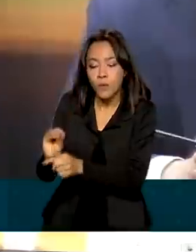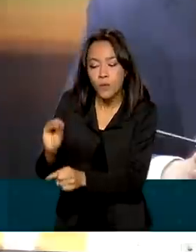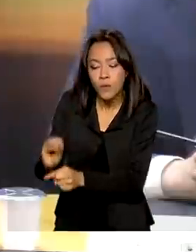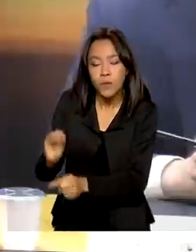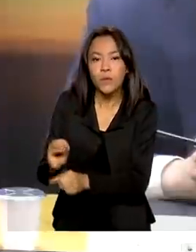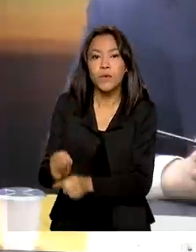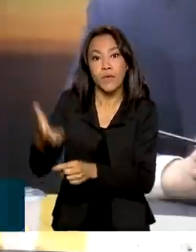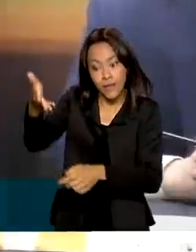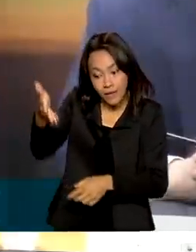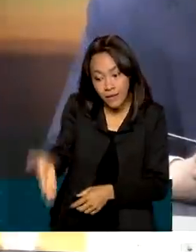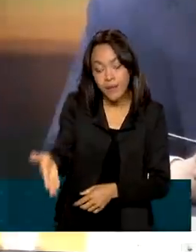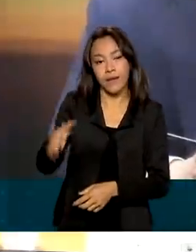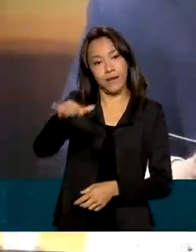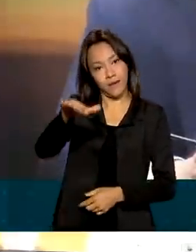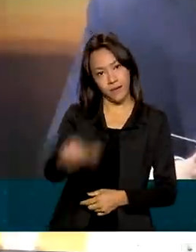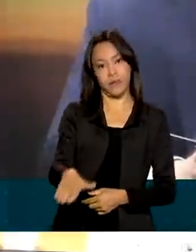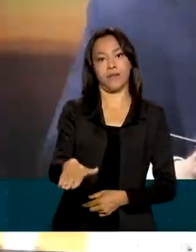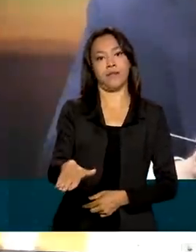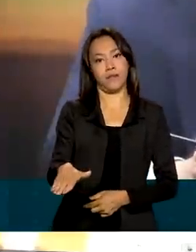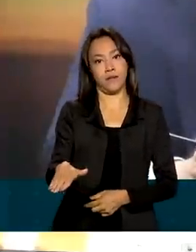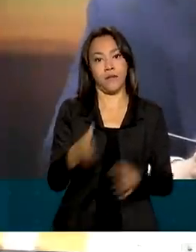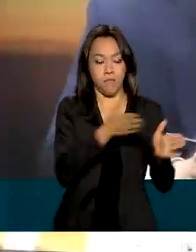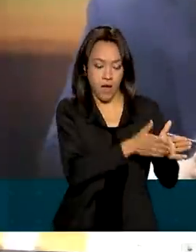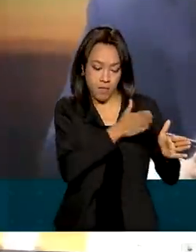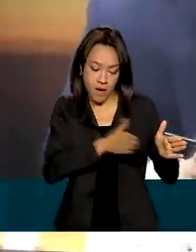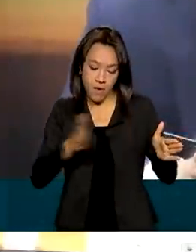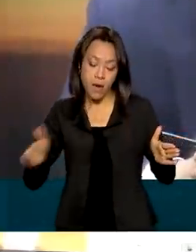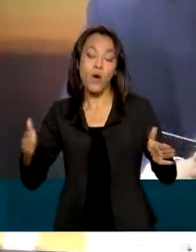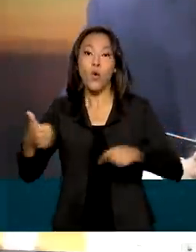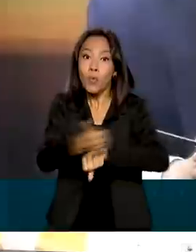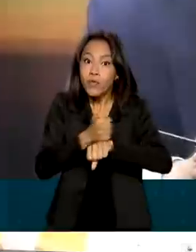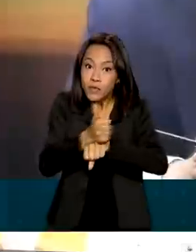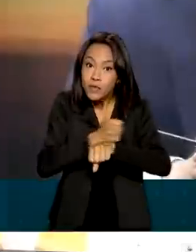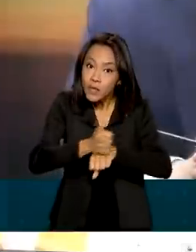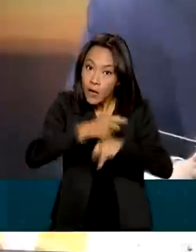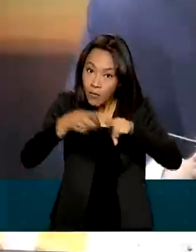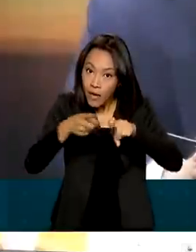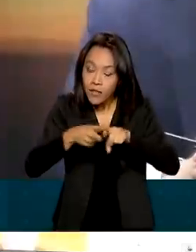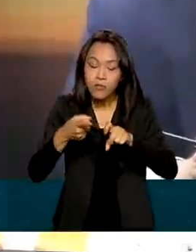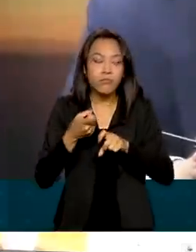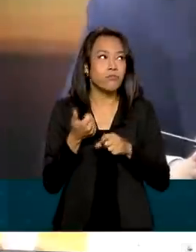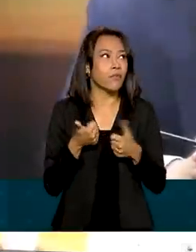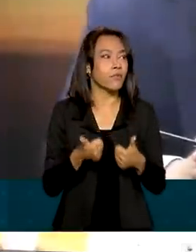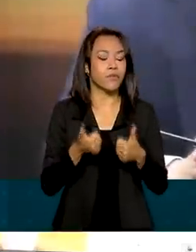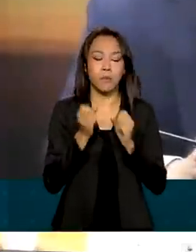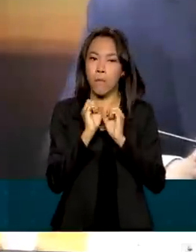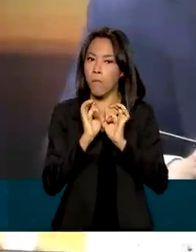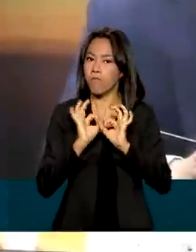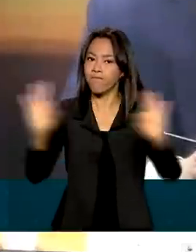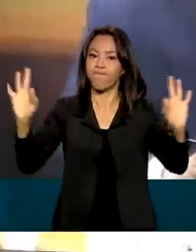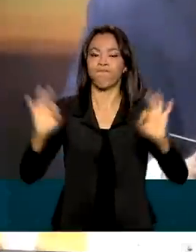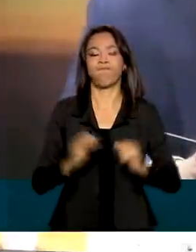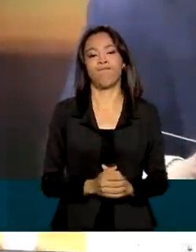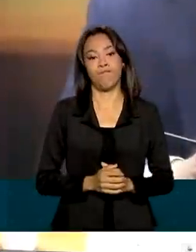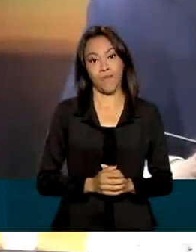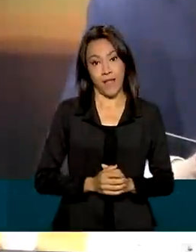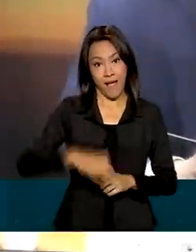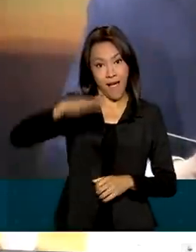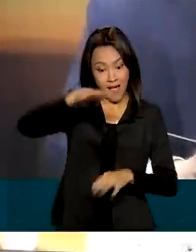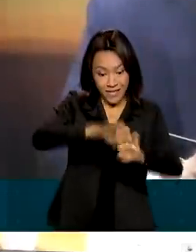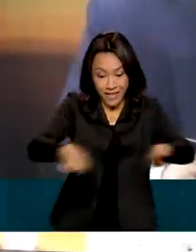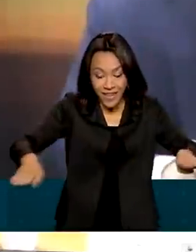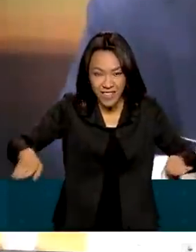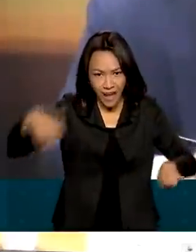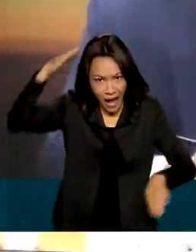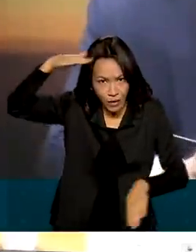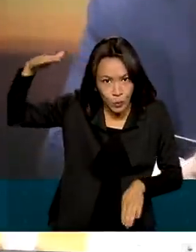especialmente, o seguimento feito por um especialista faz toda a diferença. As crianças não são adultos em miniatura,